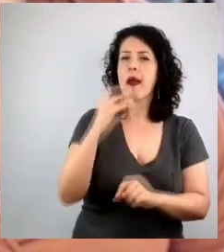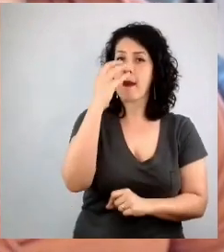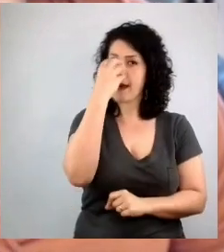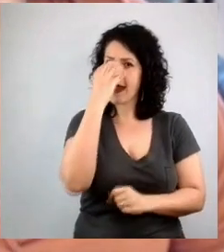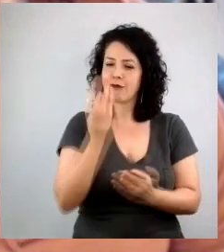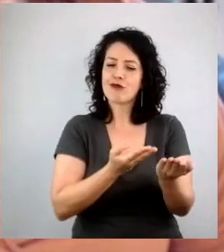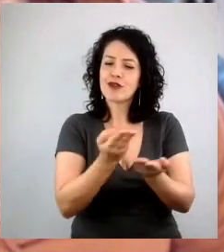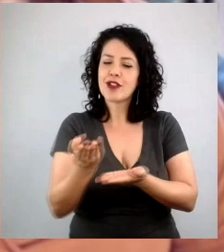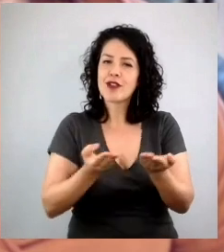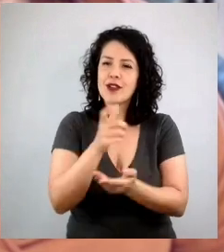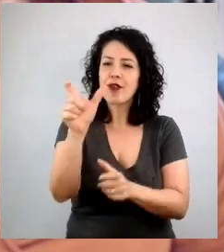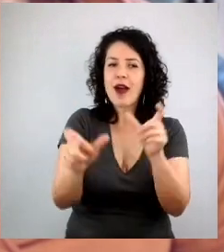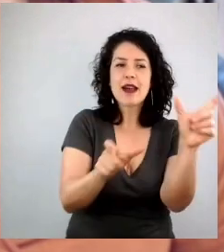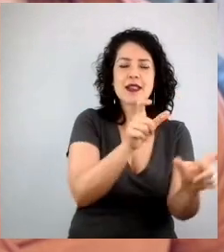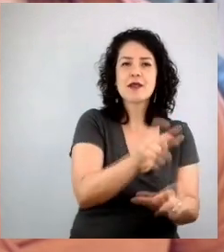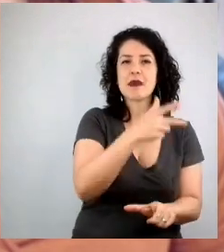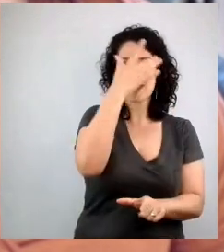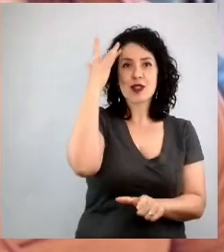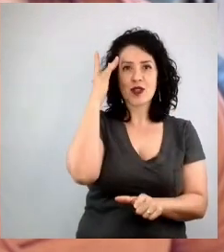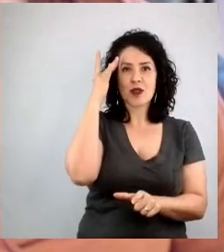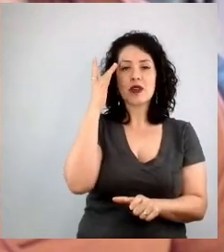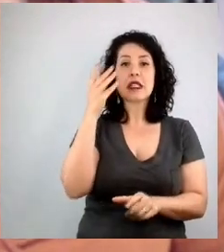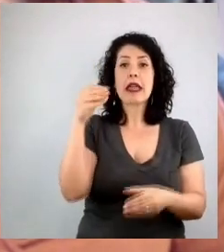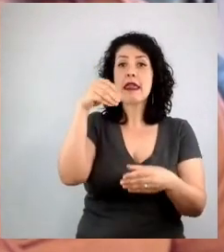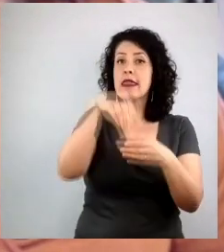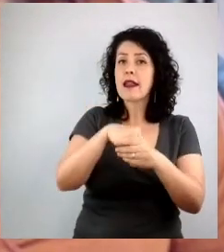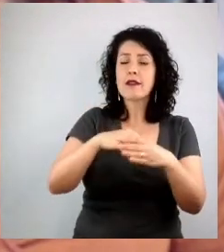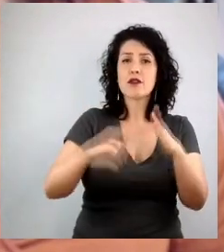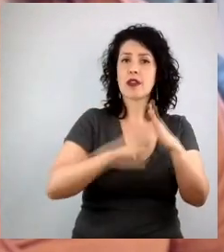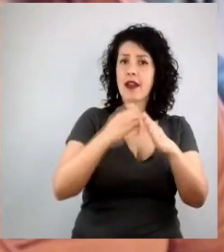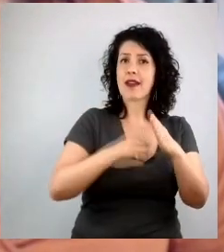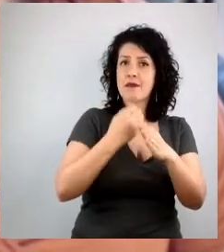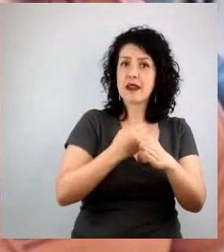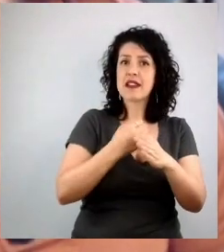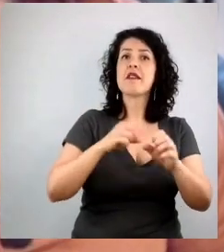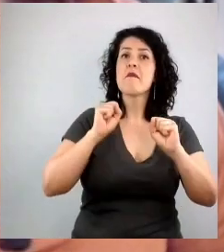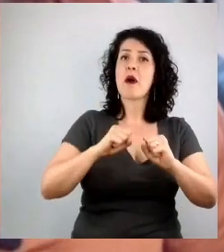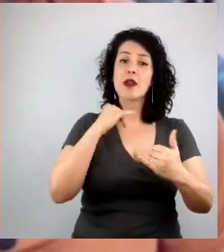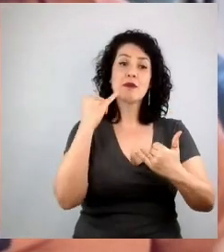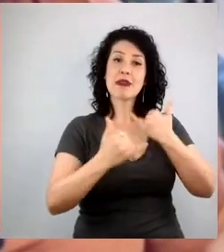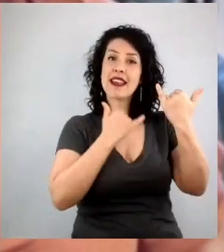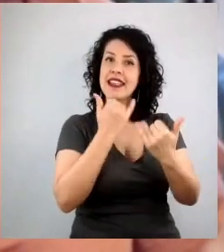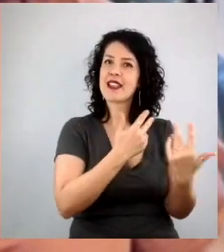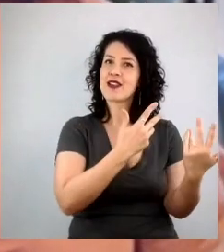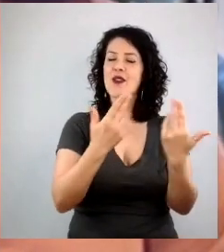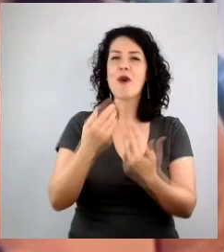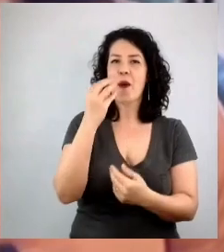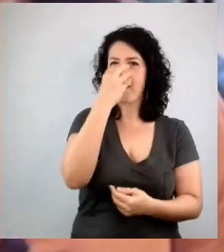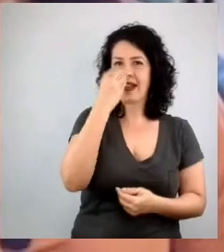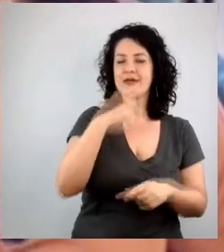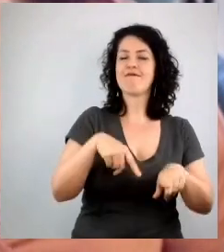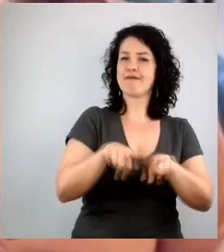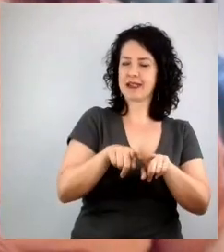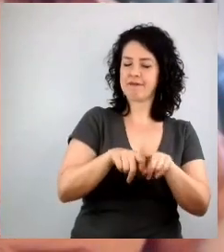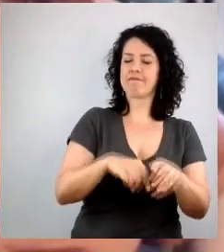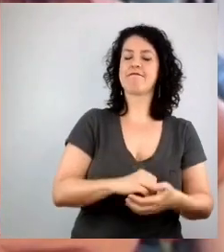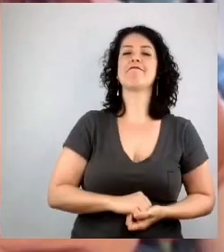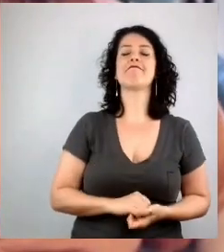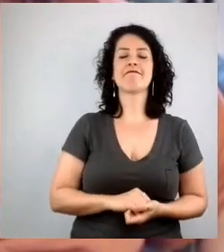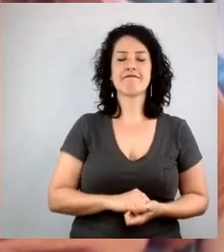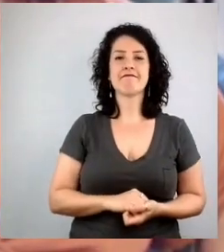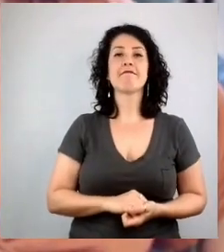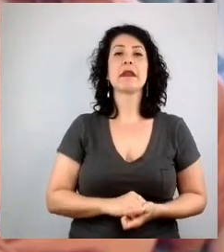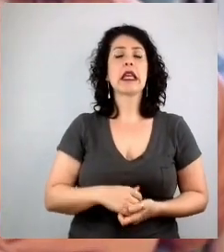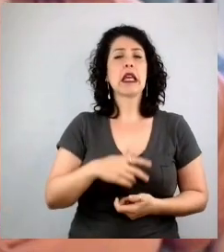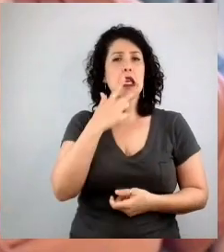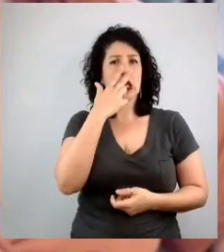palhaçaria para o universo corporativo. Eu amo o circo, Eu sou pertinente de Palmas, lembra disso, né? Eu amo. Então, acho que é muito importante